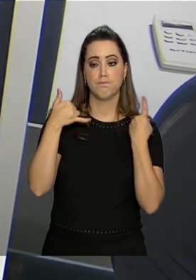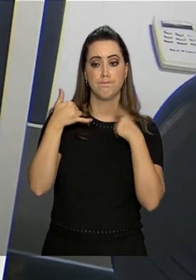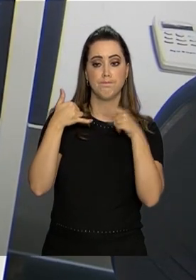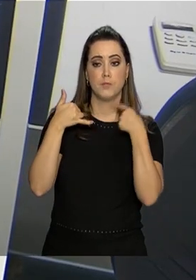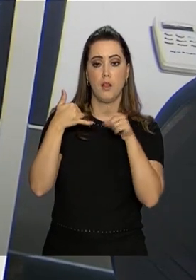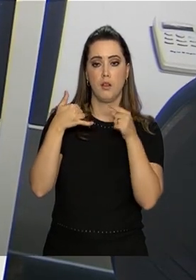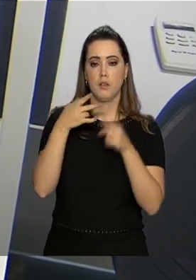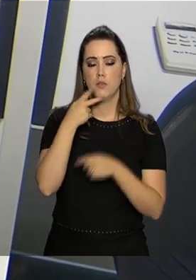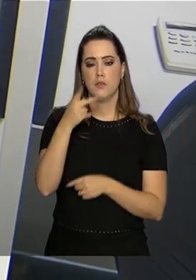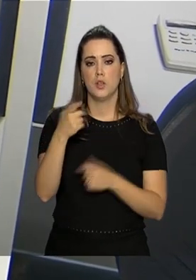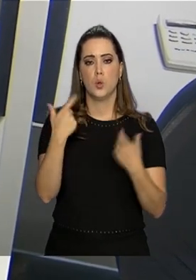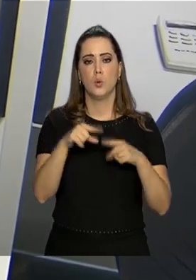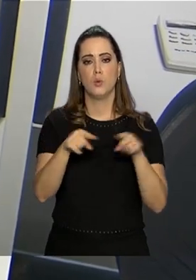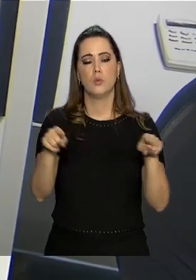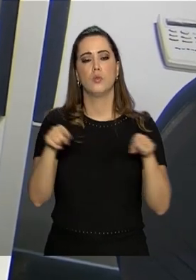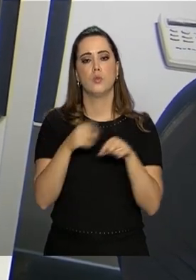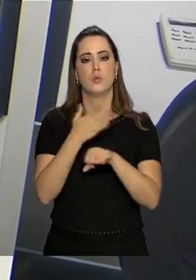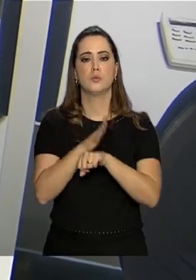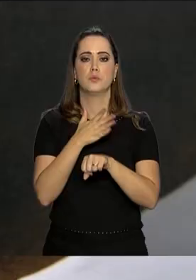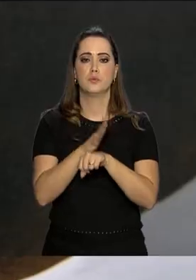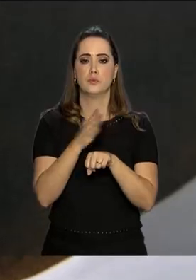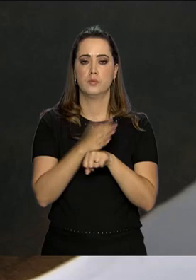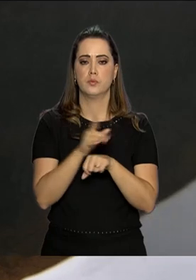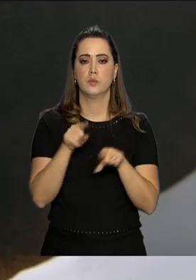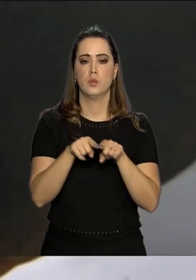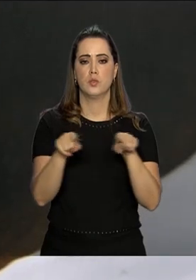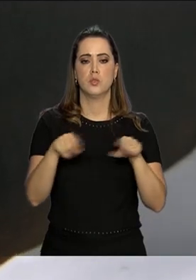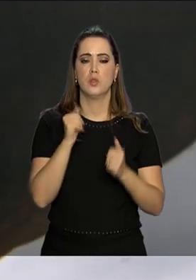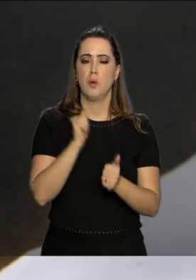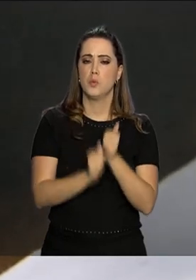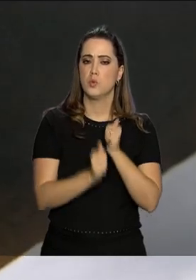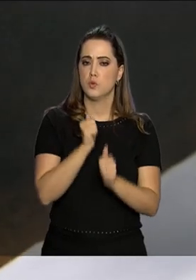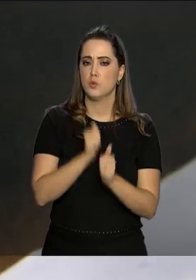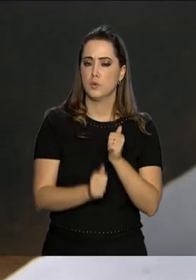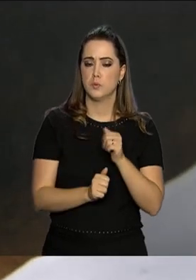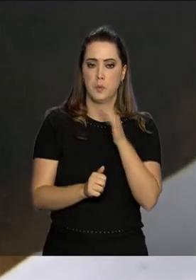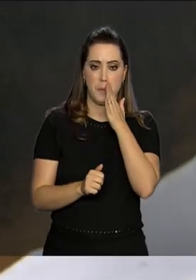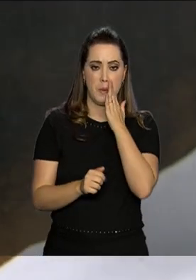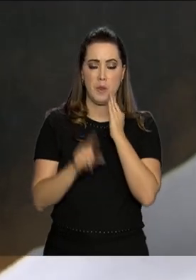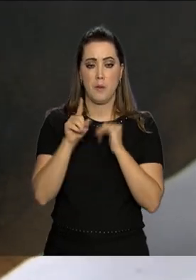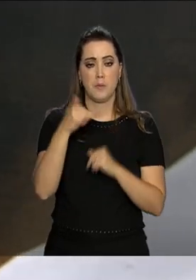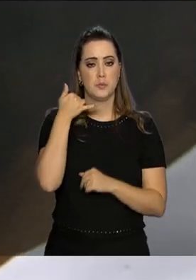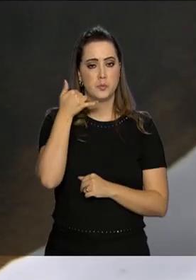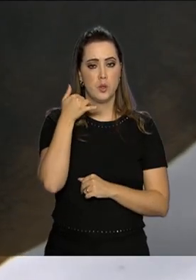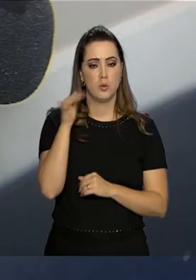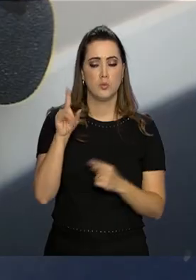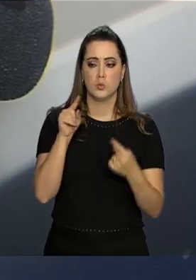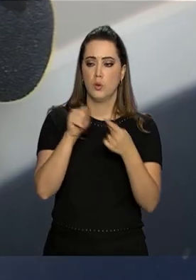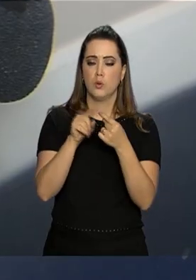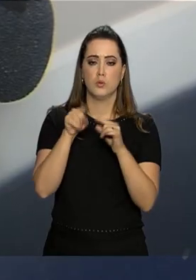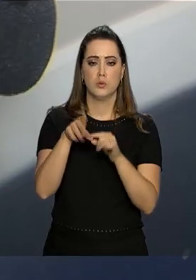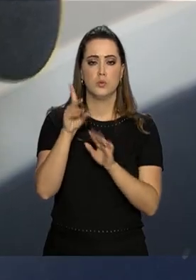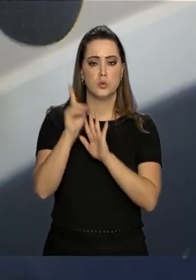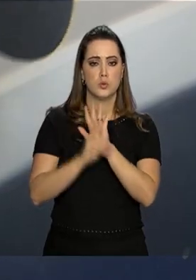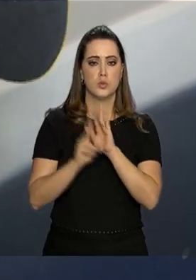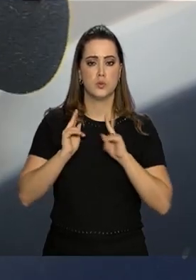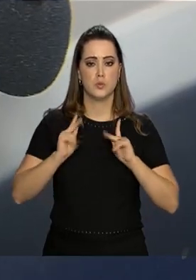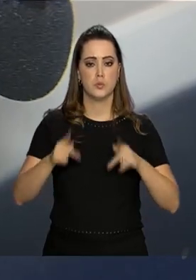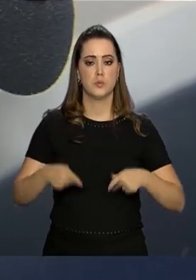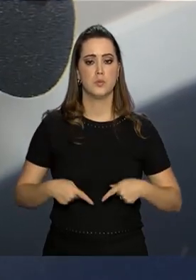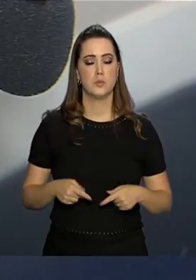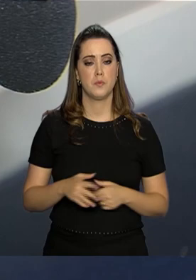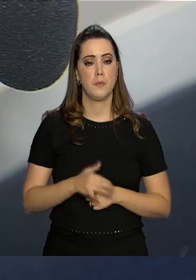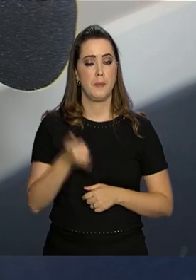referentes a alojamentos e centros de treinamento. O Disque 100 é o telefone direto dos direitos humanos.